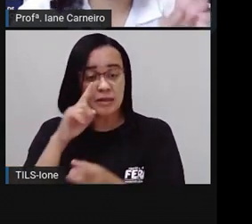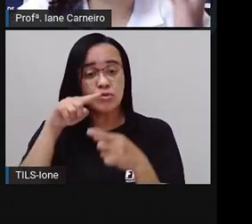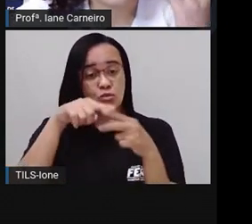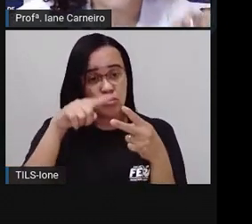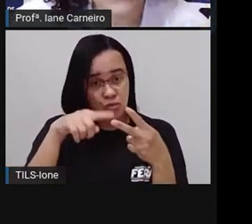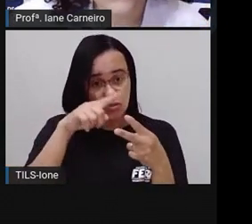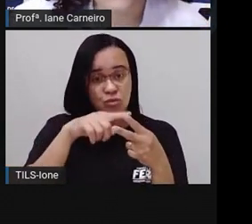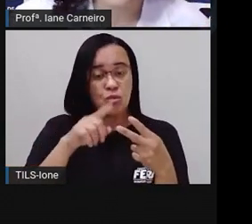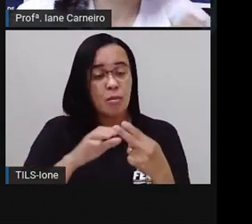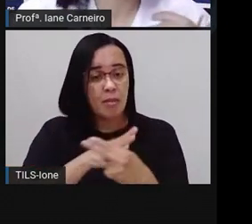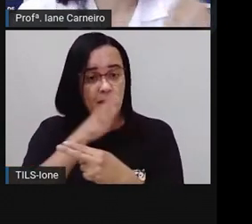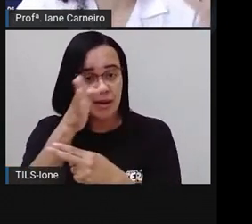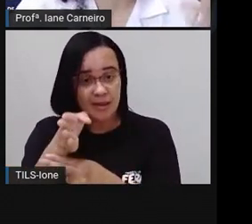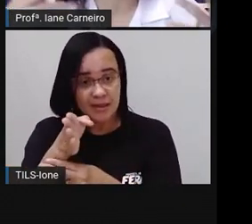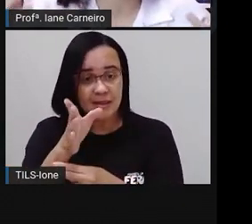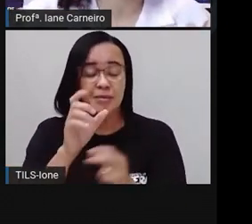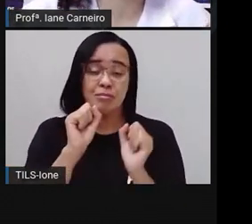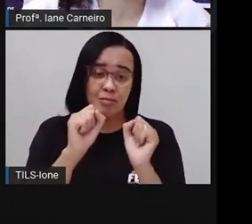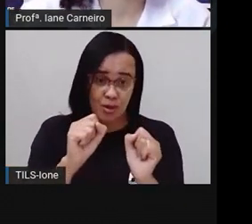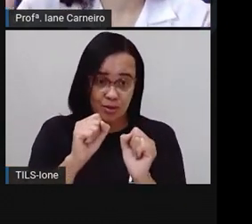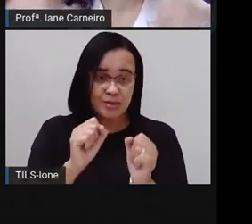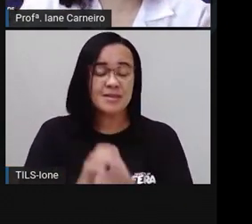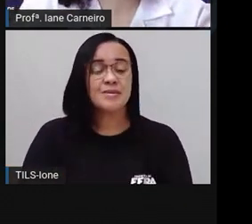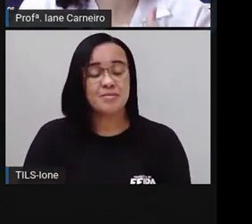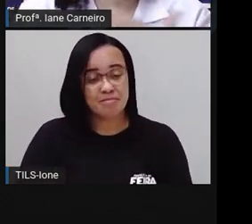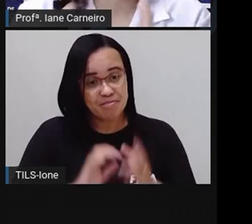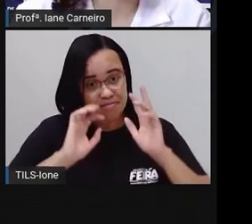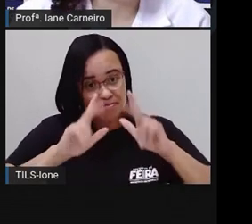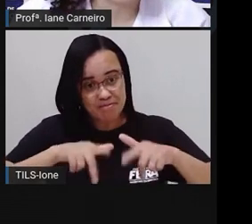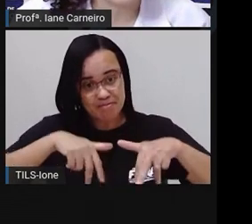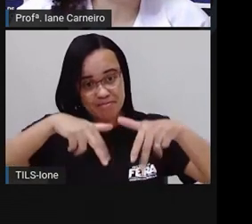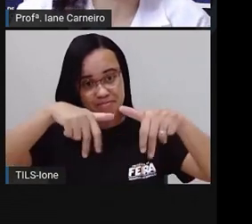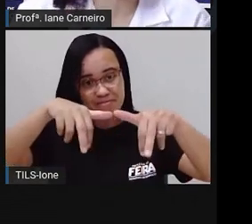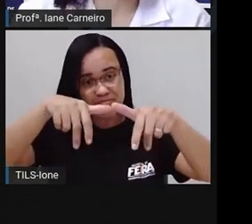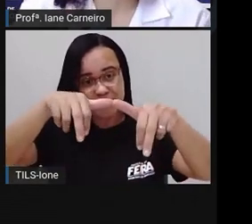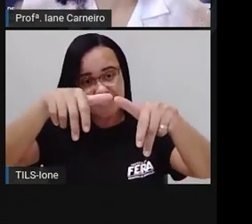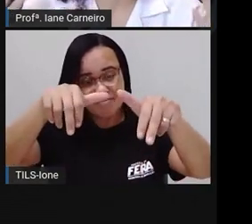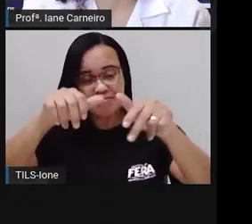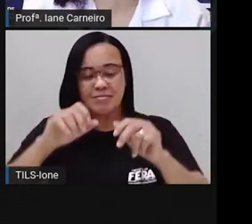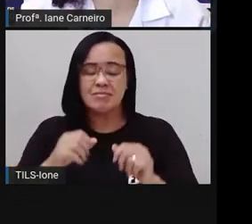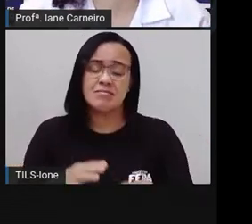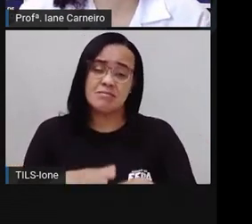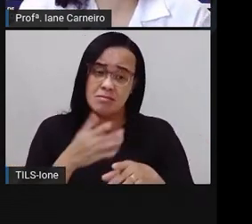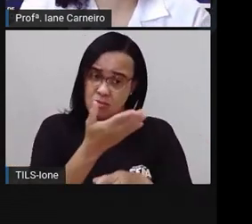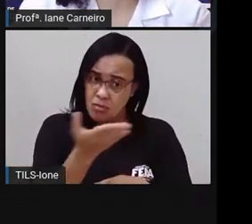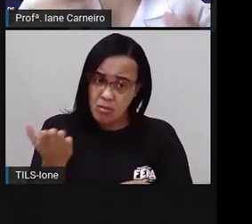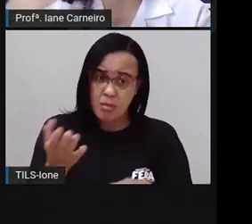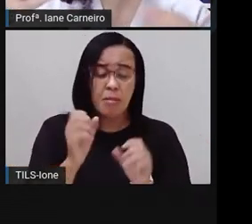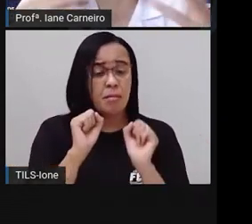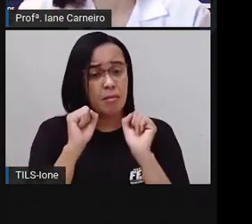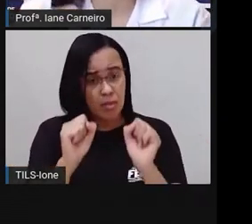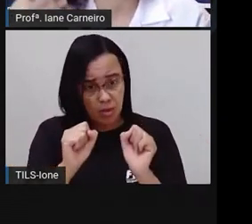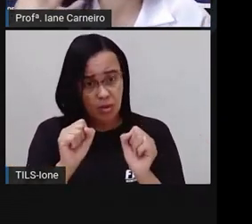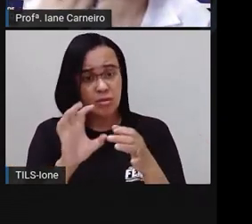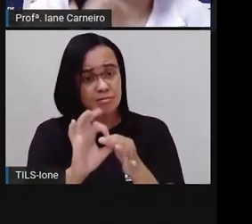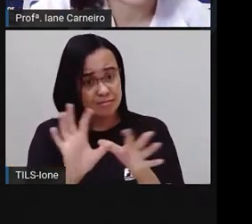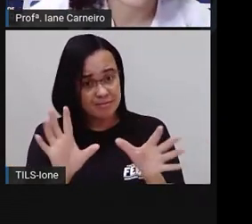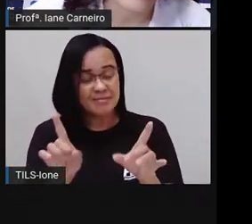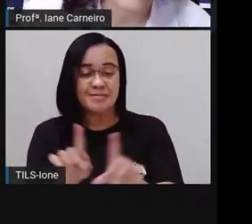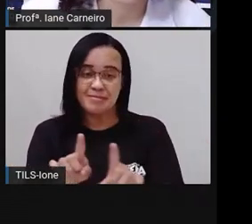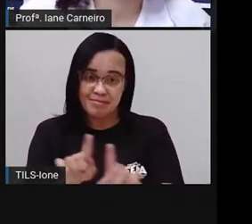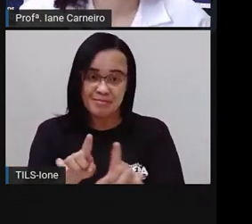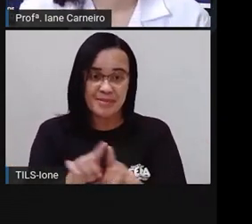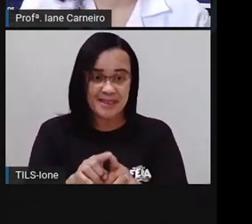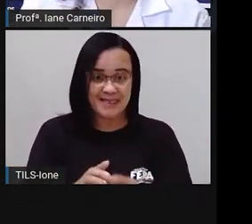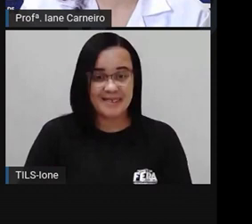esses dois caminhos, né? E tem esses dois percursos. Vocês também podem fazer esse percurso aí, pra ver como é que eu faço pra eu chegar até a minha